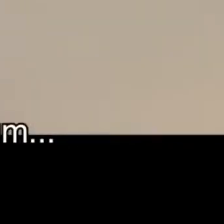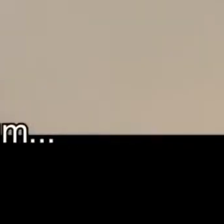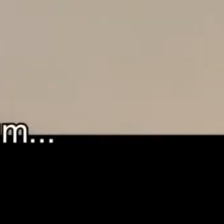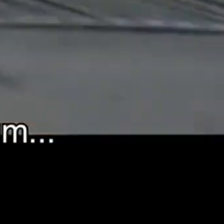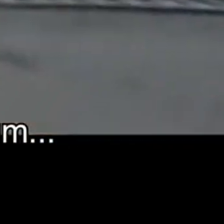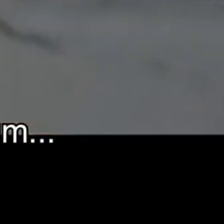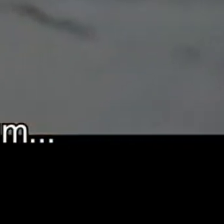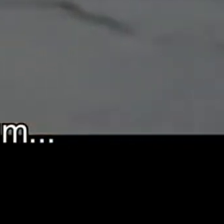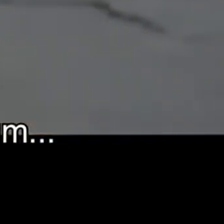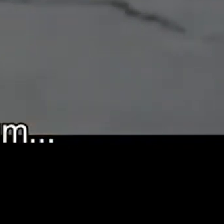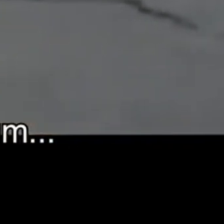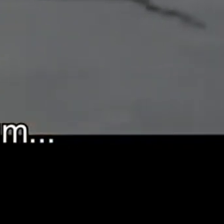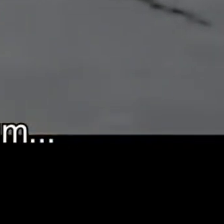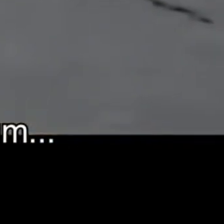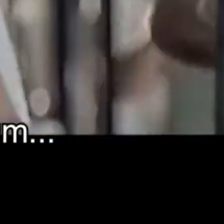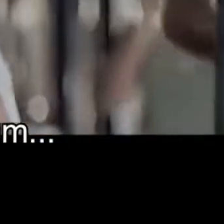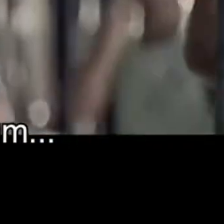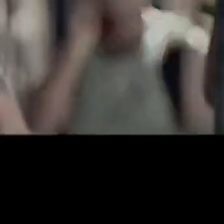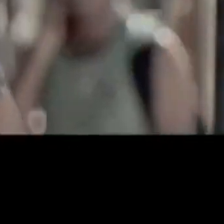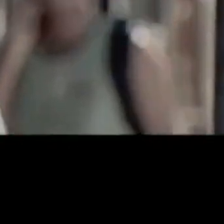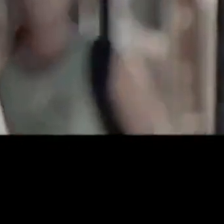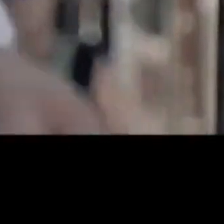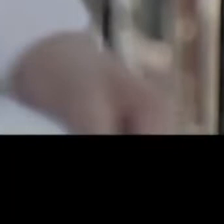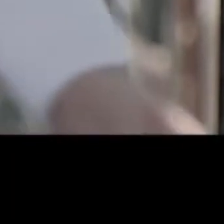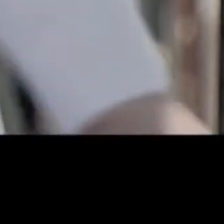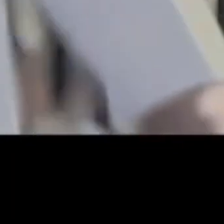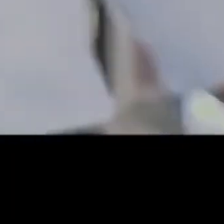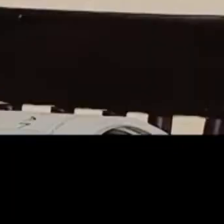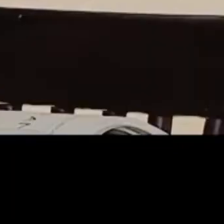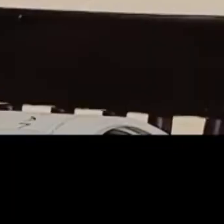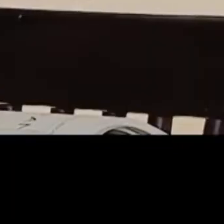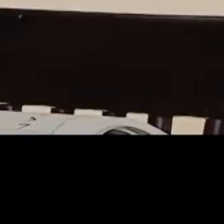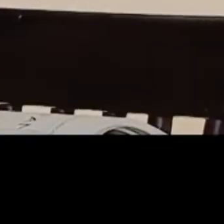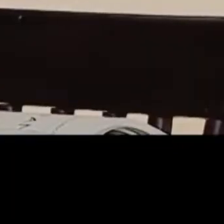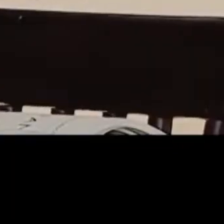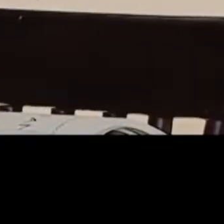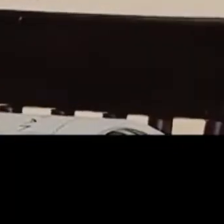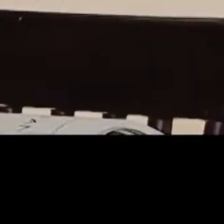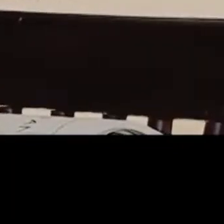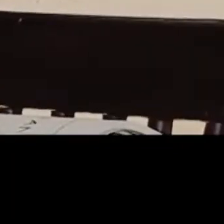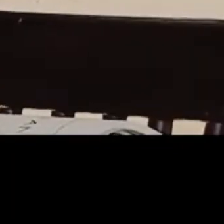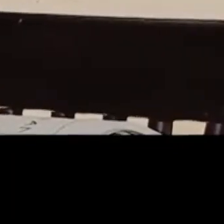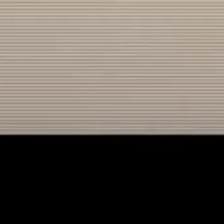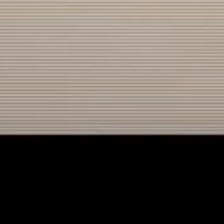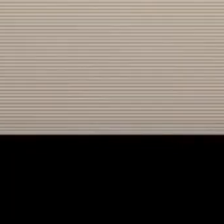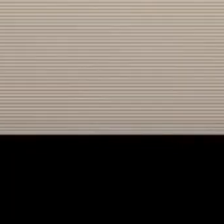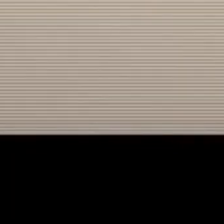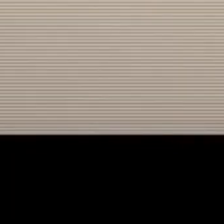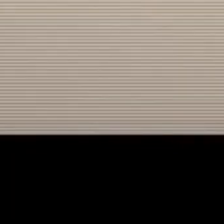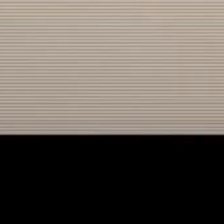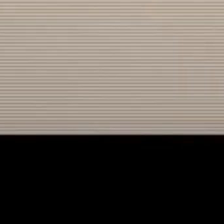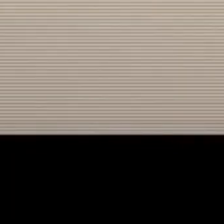estou igual uma criança que vai ganhar um... Muito bom, viu? Muito bom mesmo.